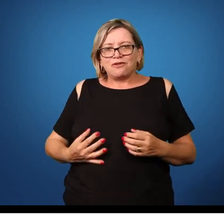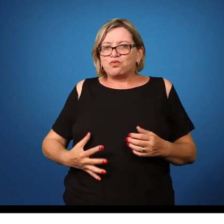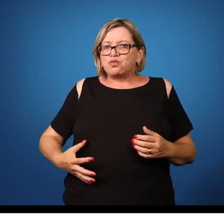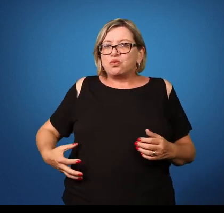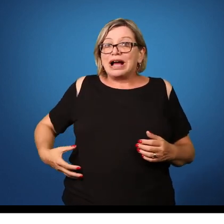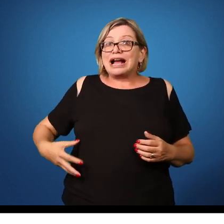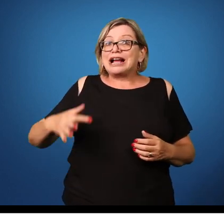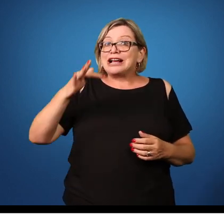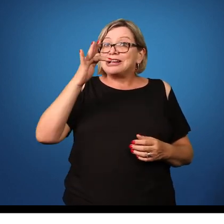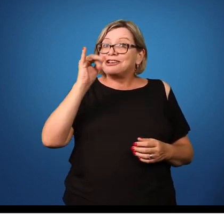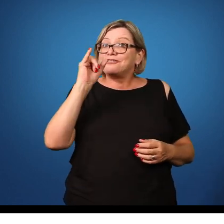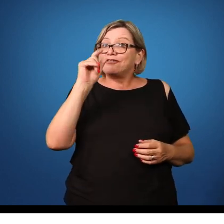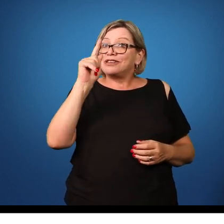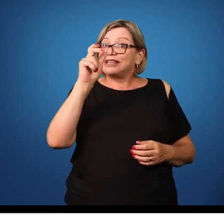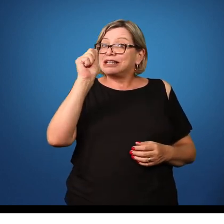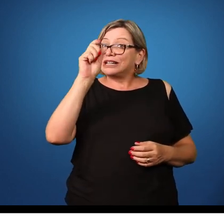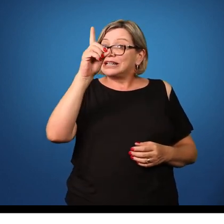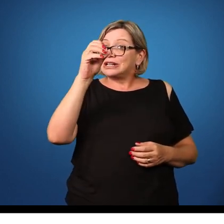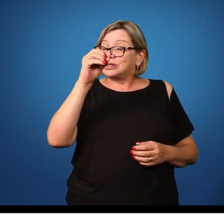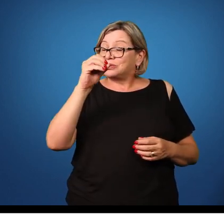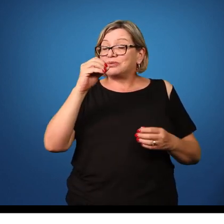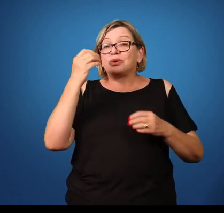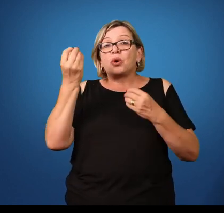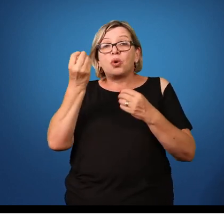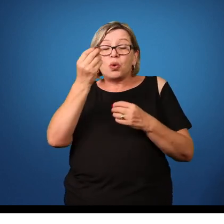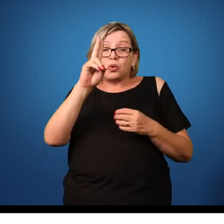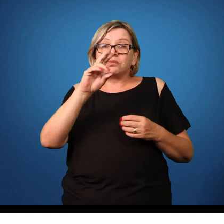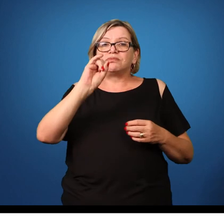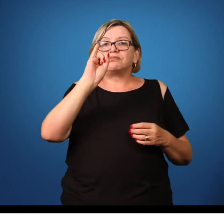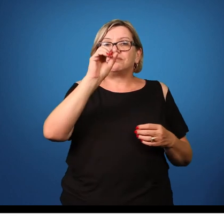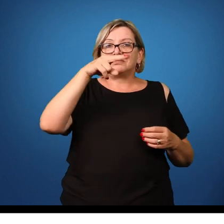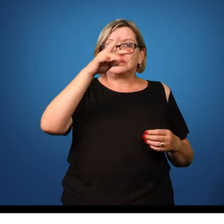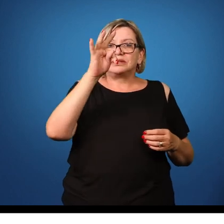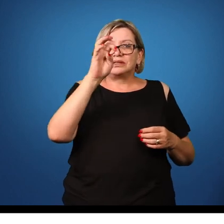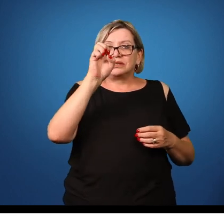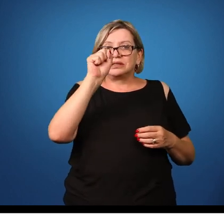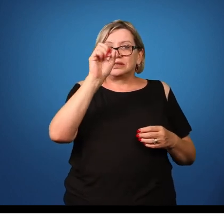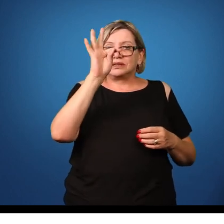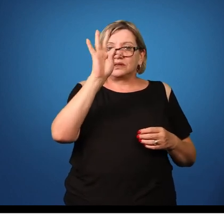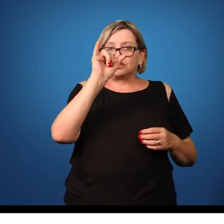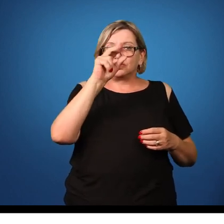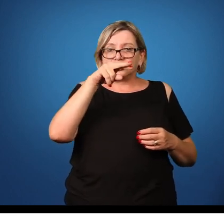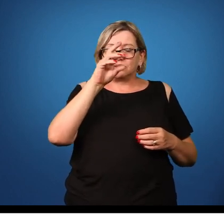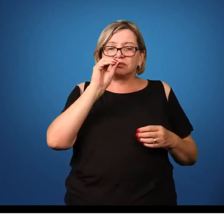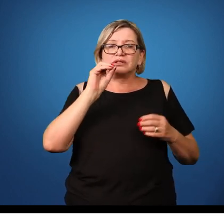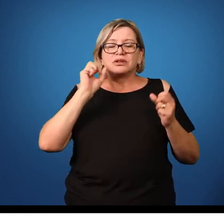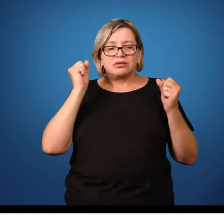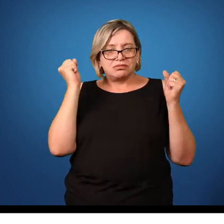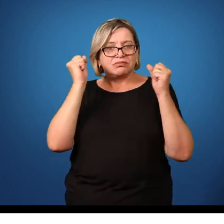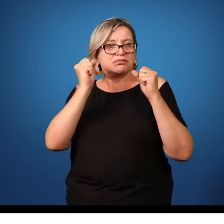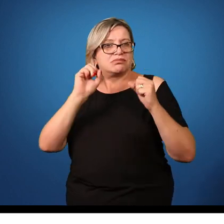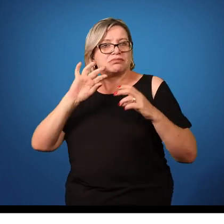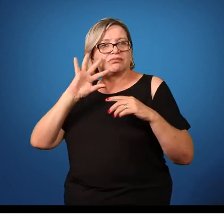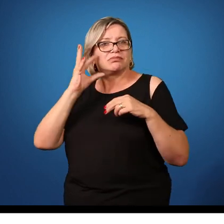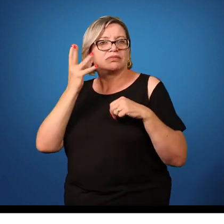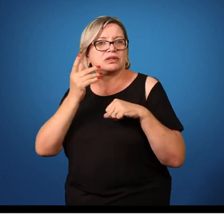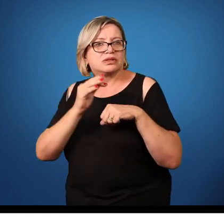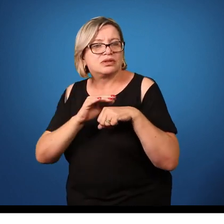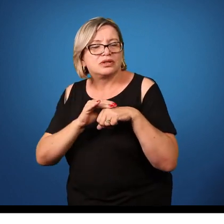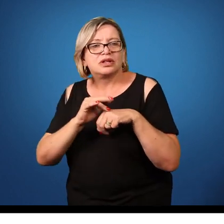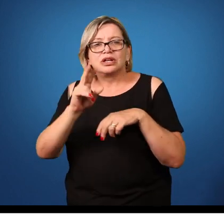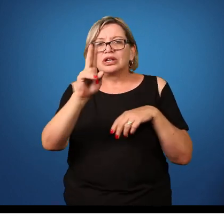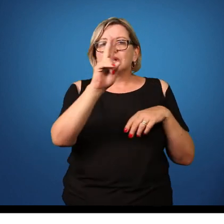intestino então a presença do verme nesses órgãos vão causando a doença